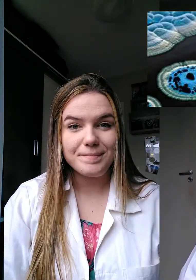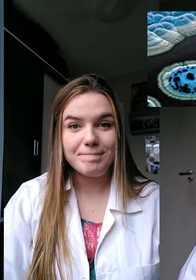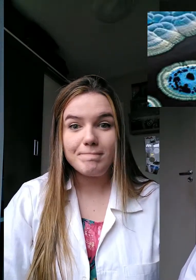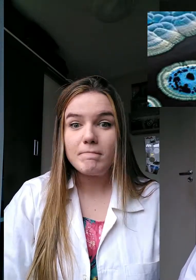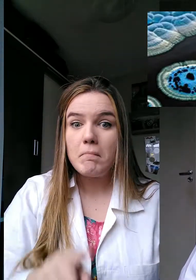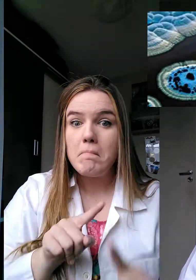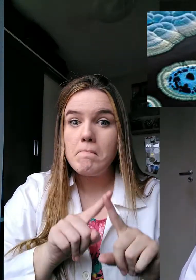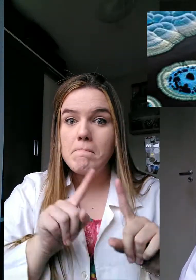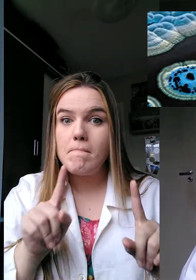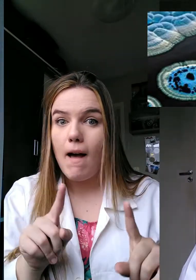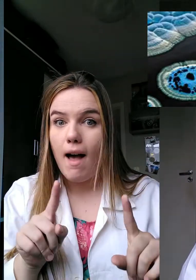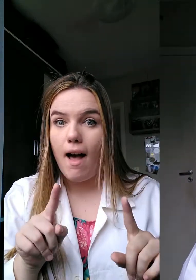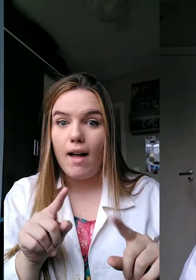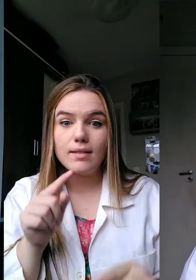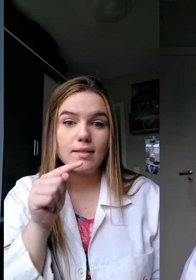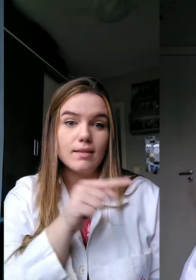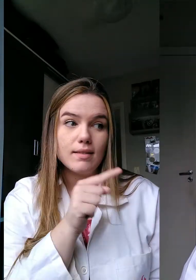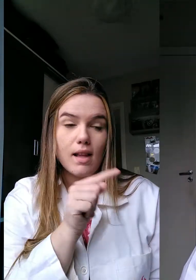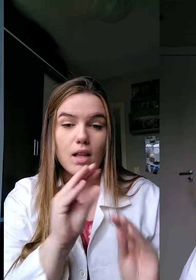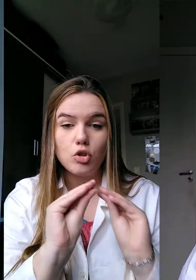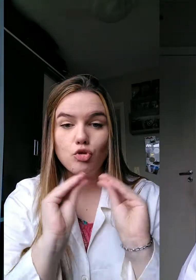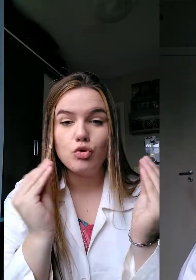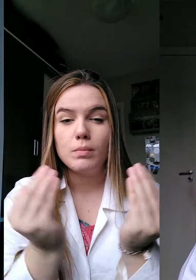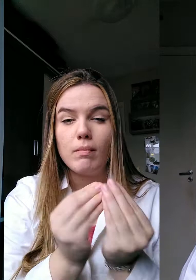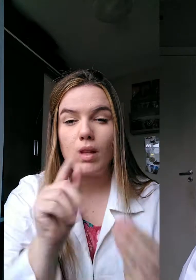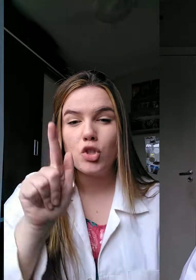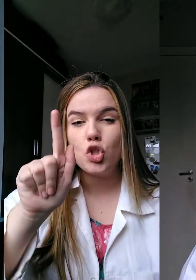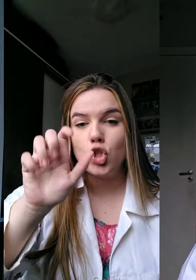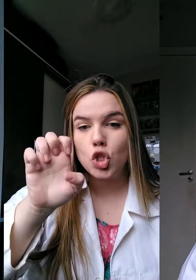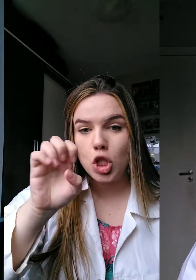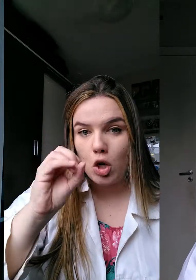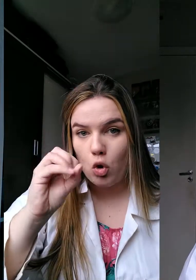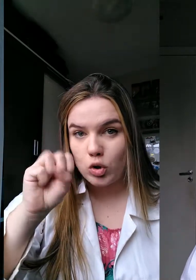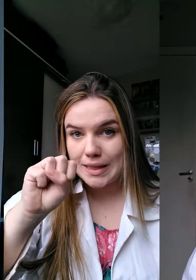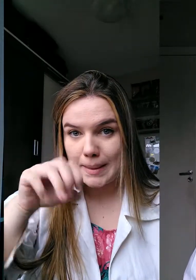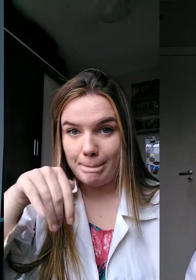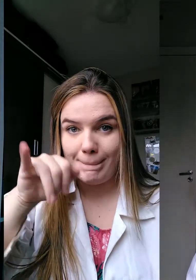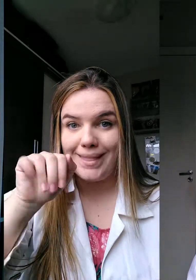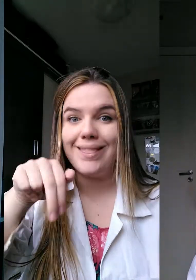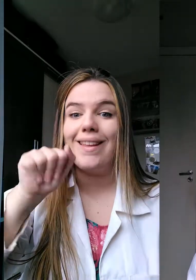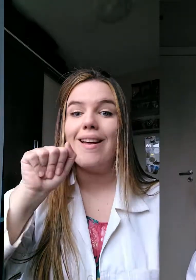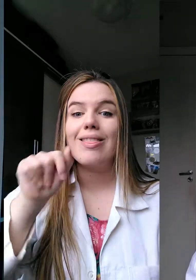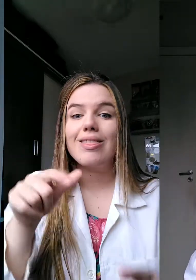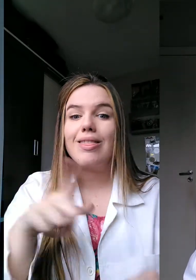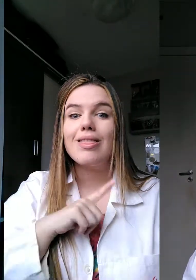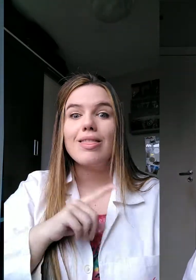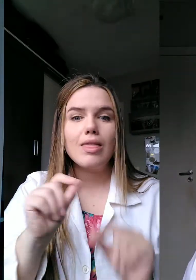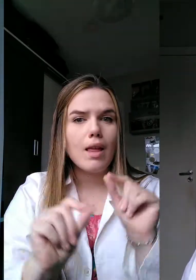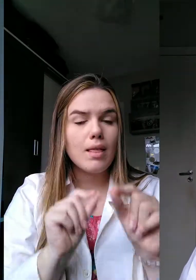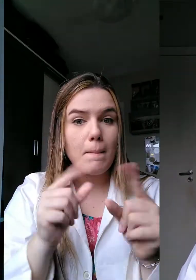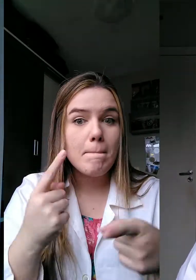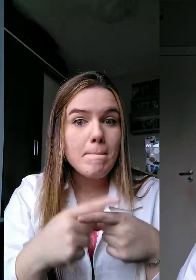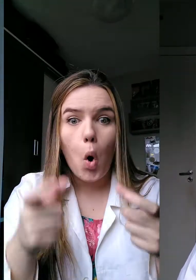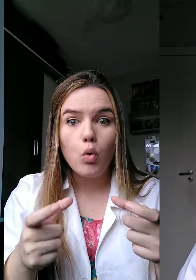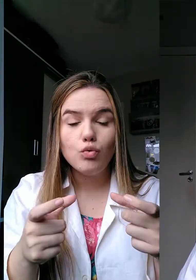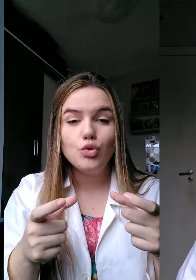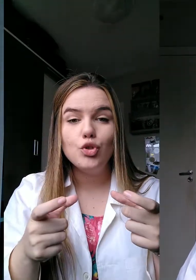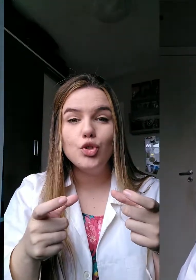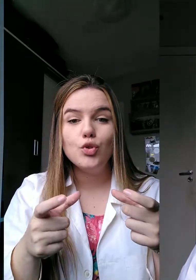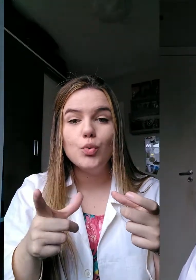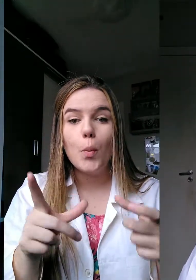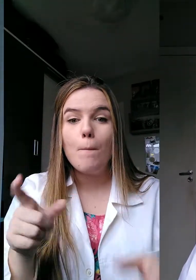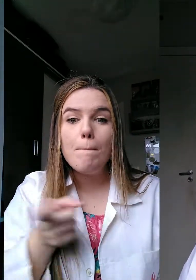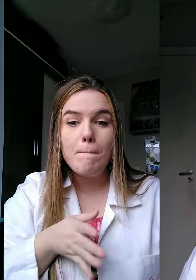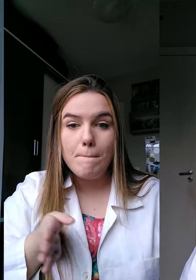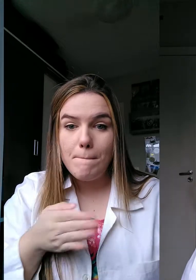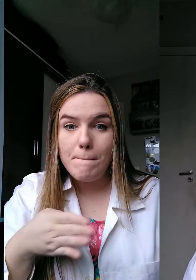como que é essa bactéria. Mas ela também, essa substância geosmina, também está presente no peixe, o que dá aquele